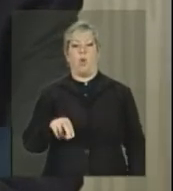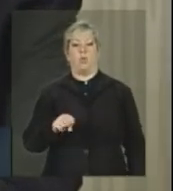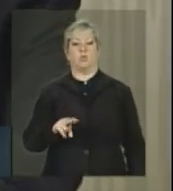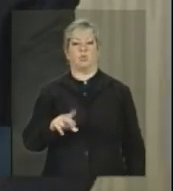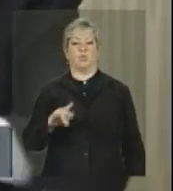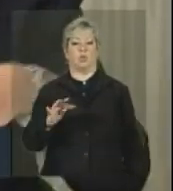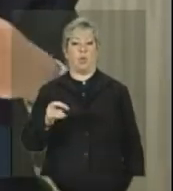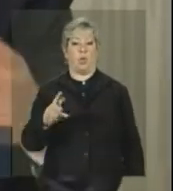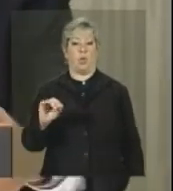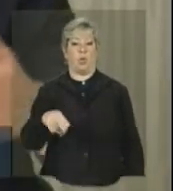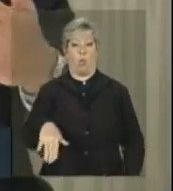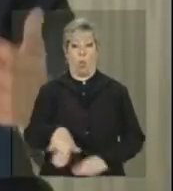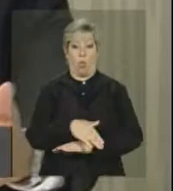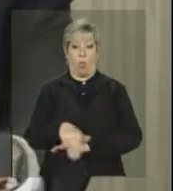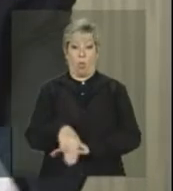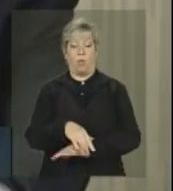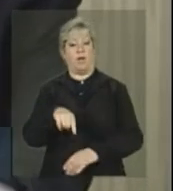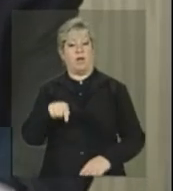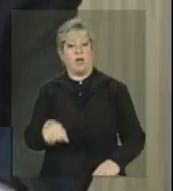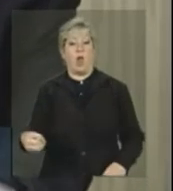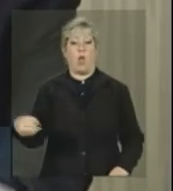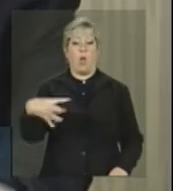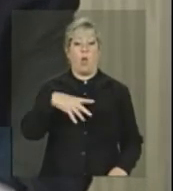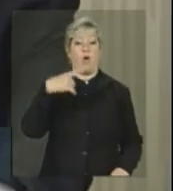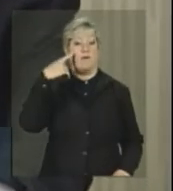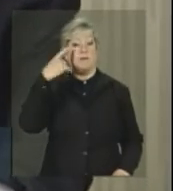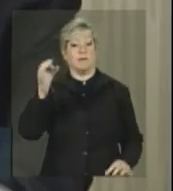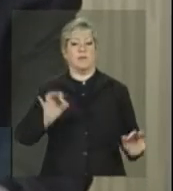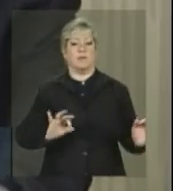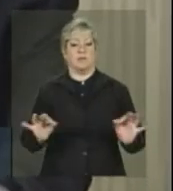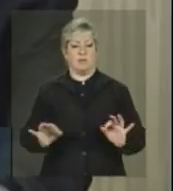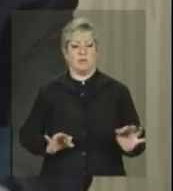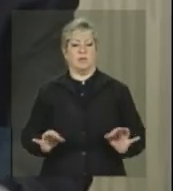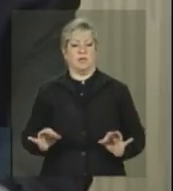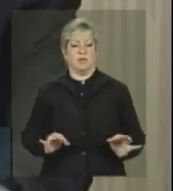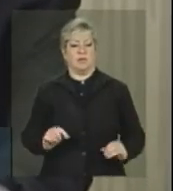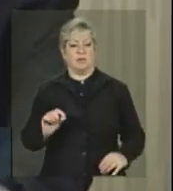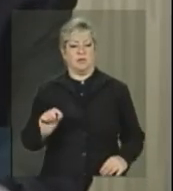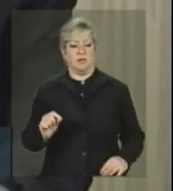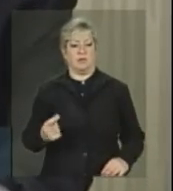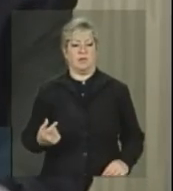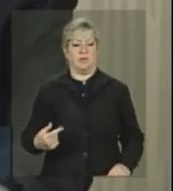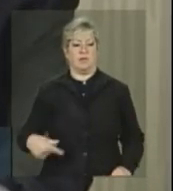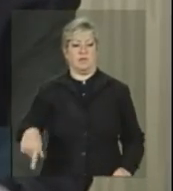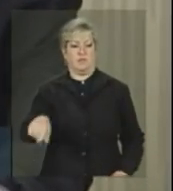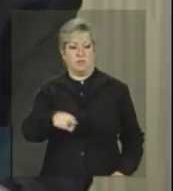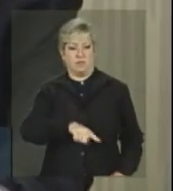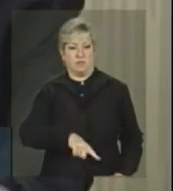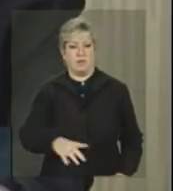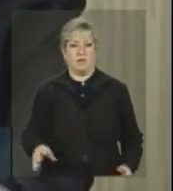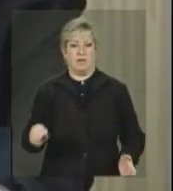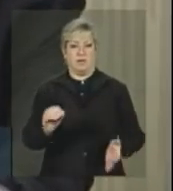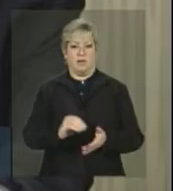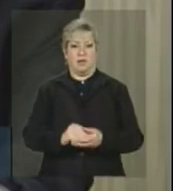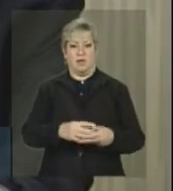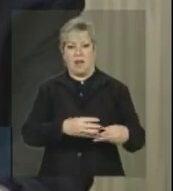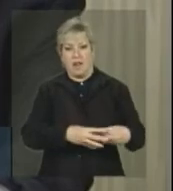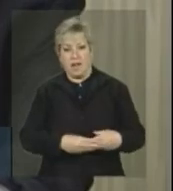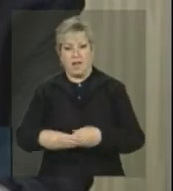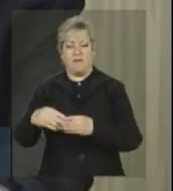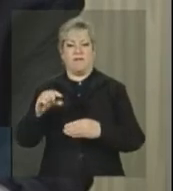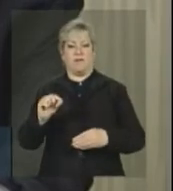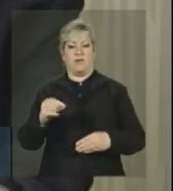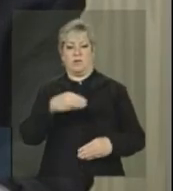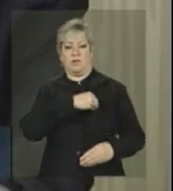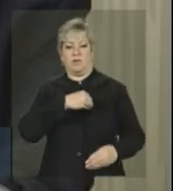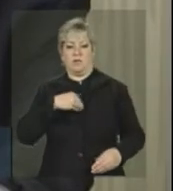que é uma nova forma de organizar a atenção básica. Você levar os consultórios, trabalhando